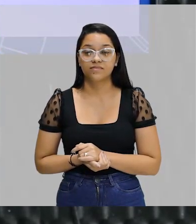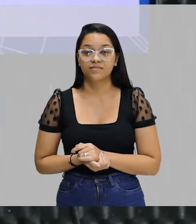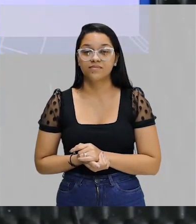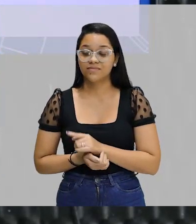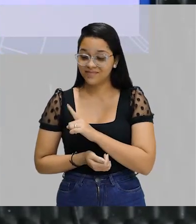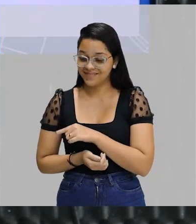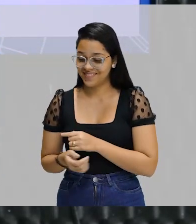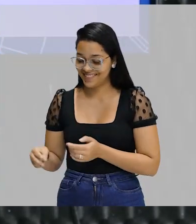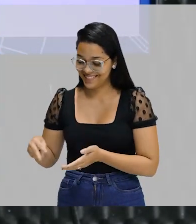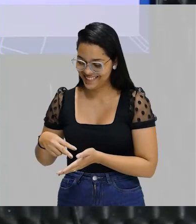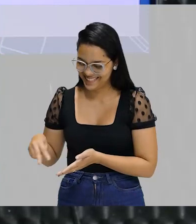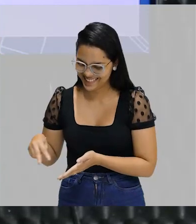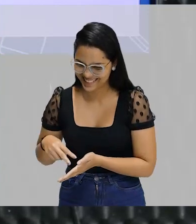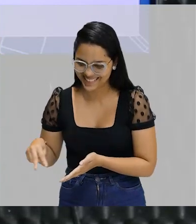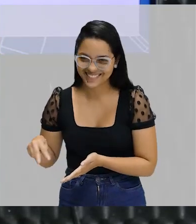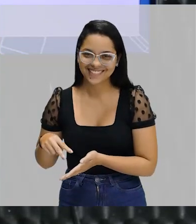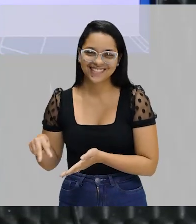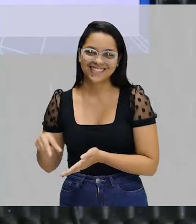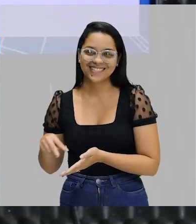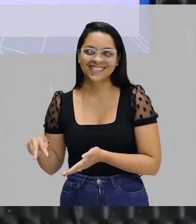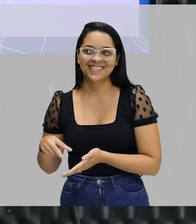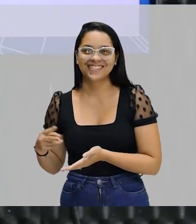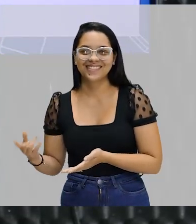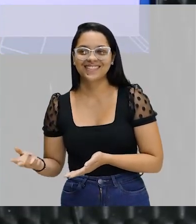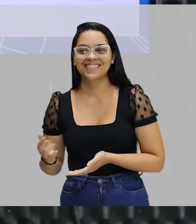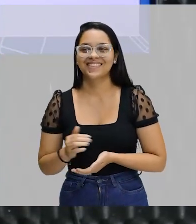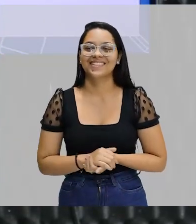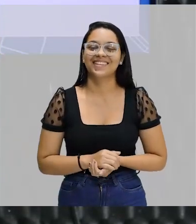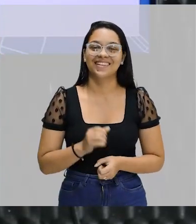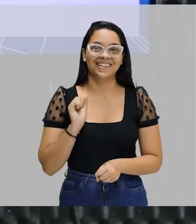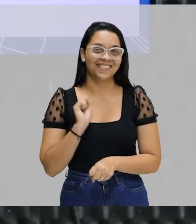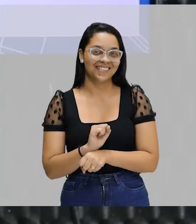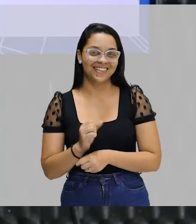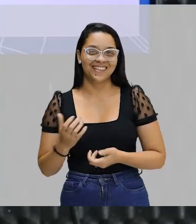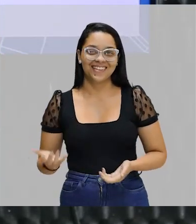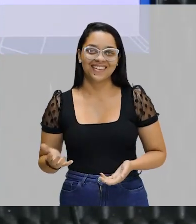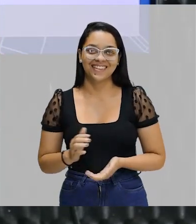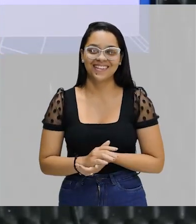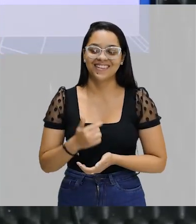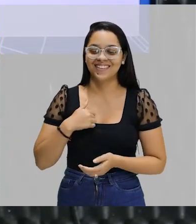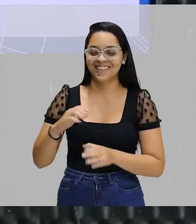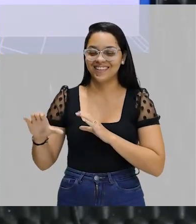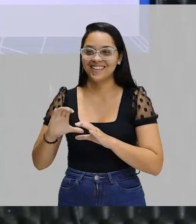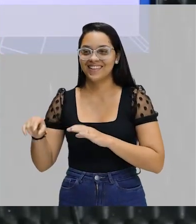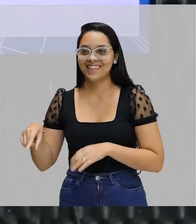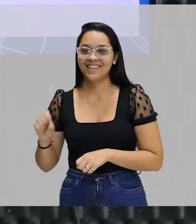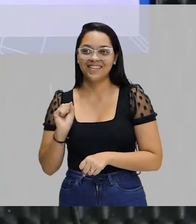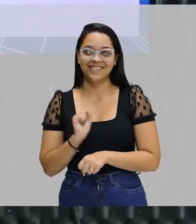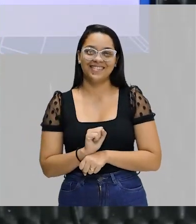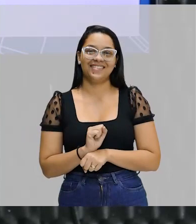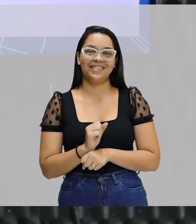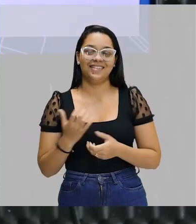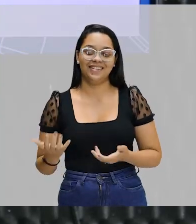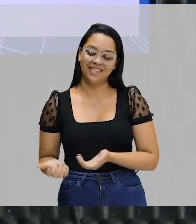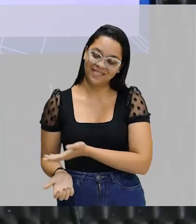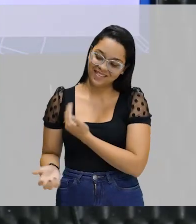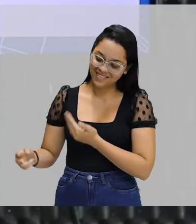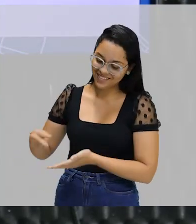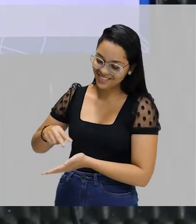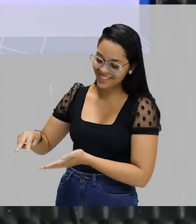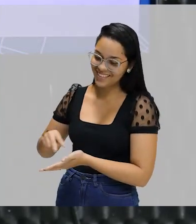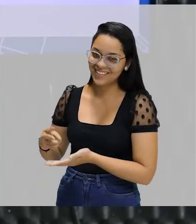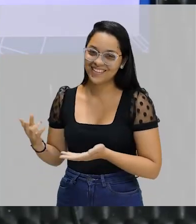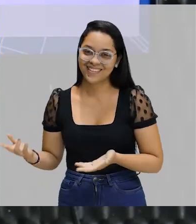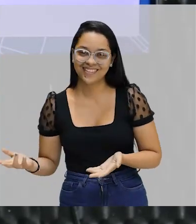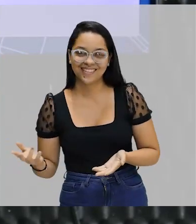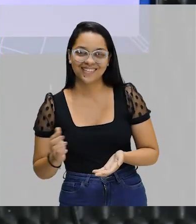Ela não dança. Ela quer ficar paradinha. Eu tô cantando aqui, ela fica assim, Bora, Lana, te mexe.